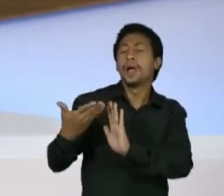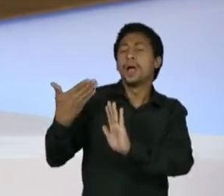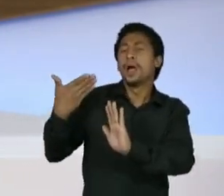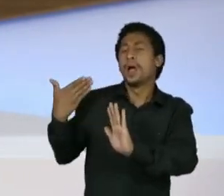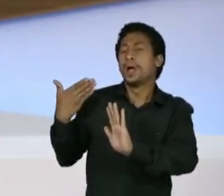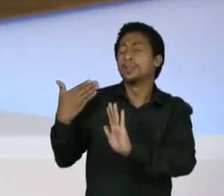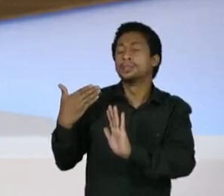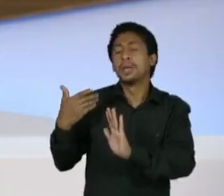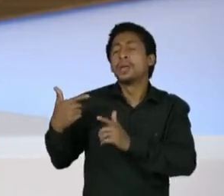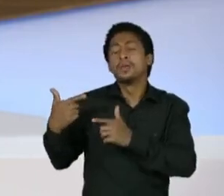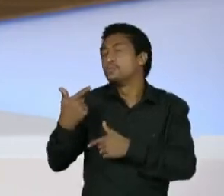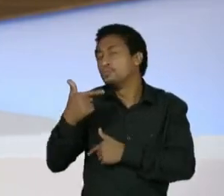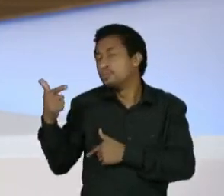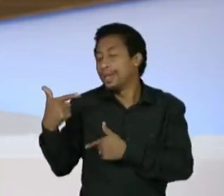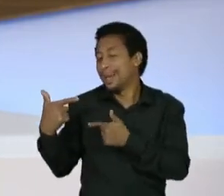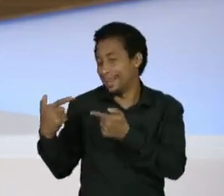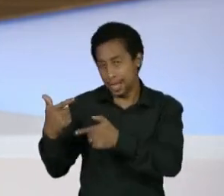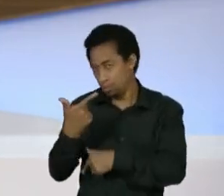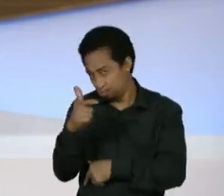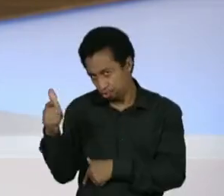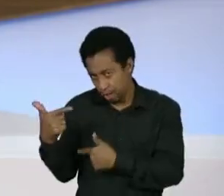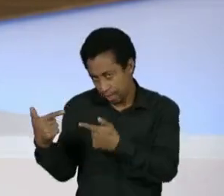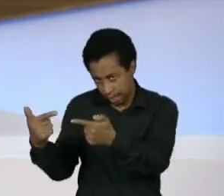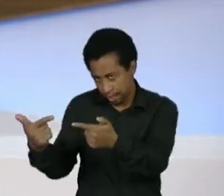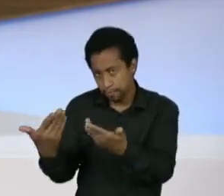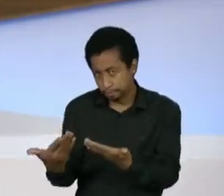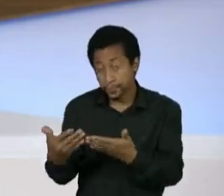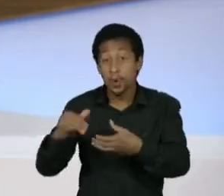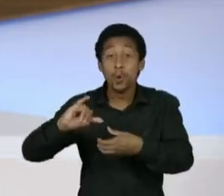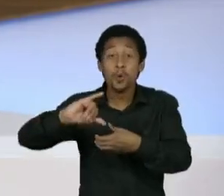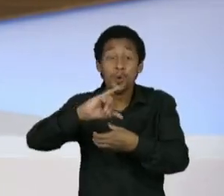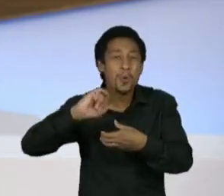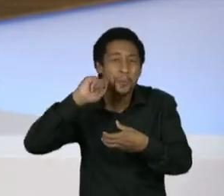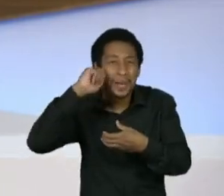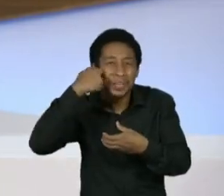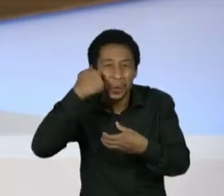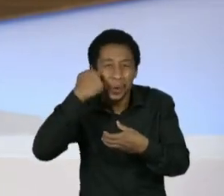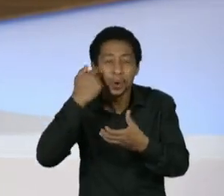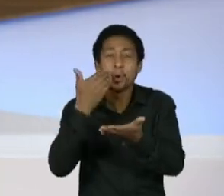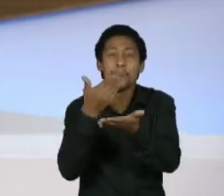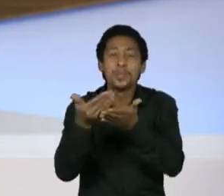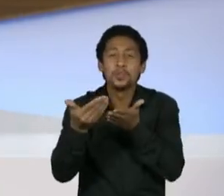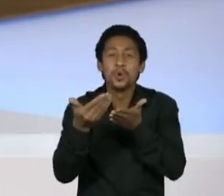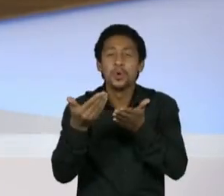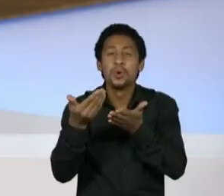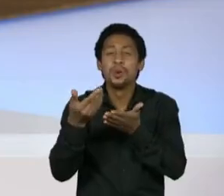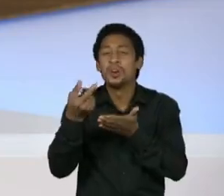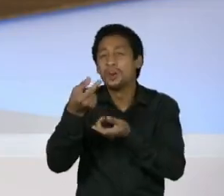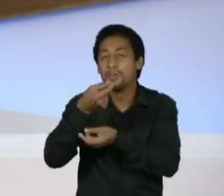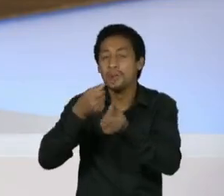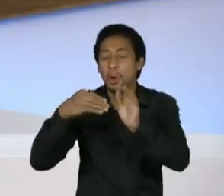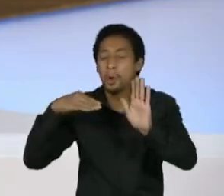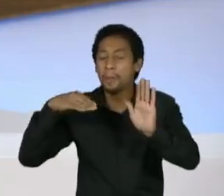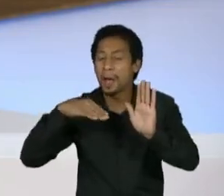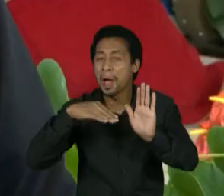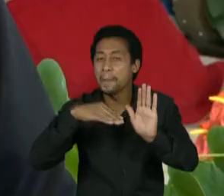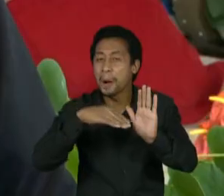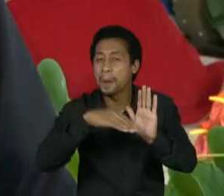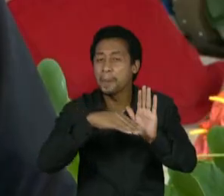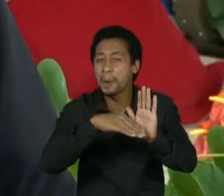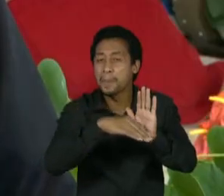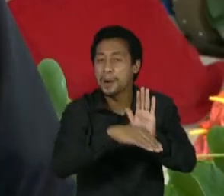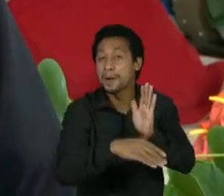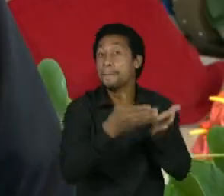desprestigiado no longo prazo. Se demorar muito para vender, pode ser que a gente fique com esse